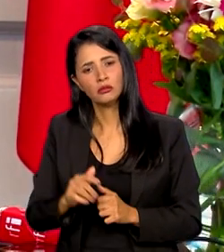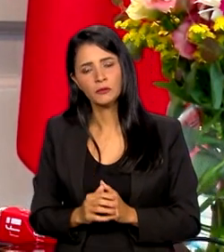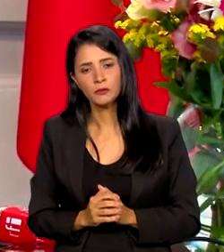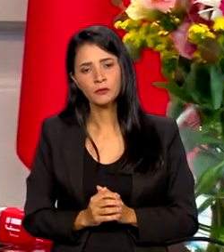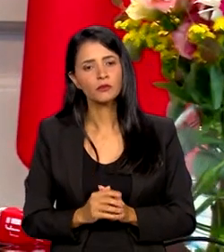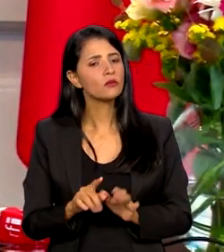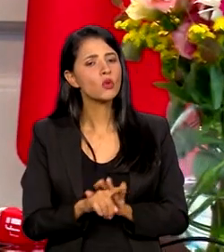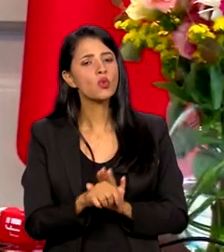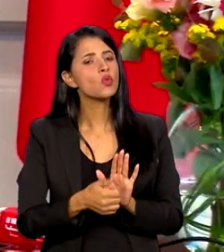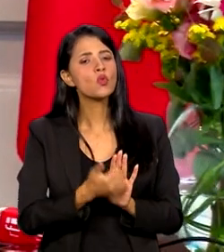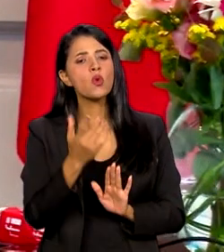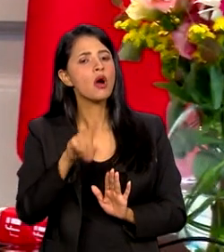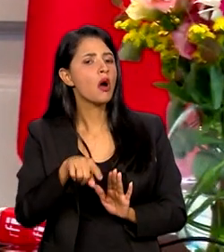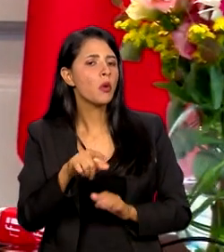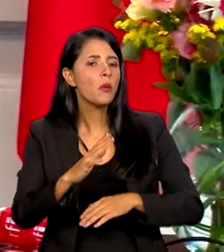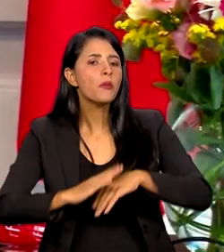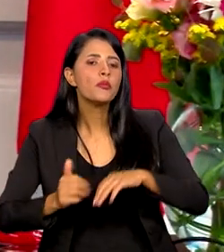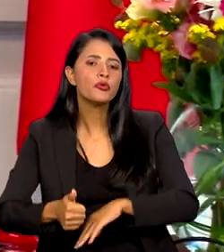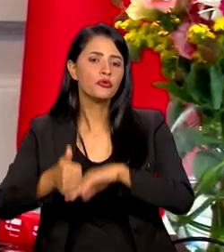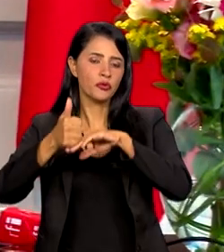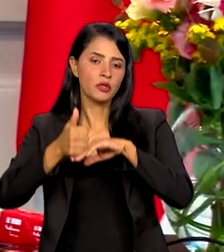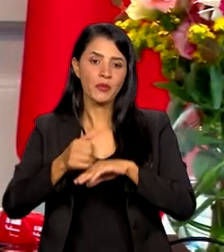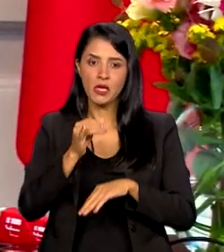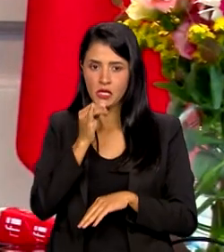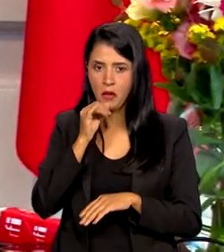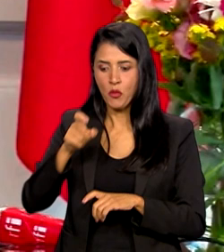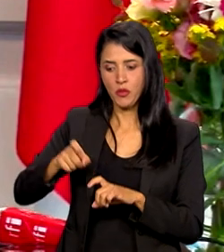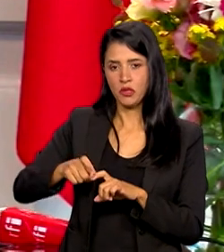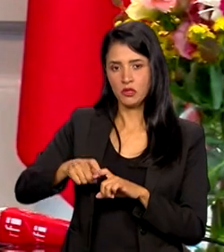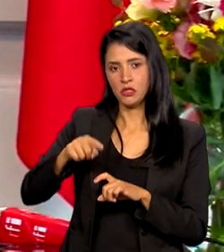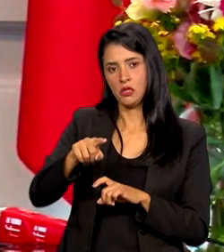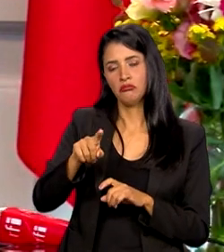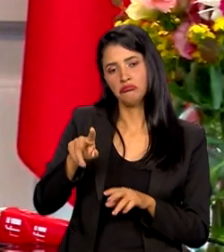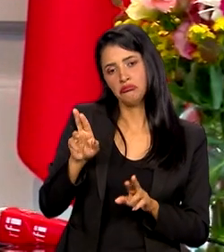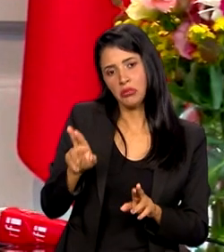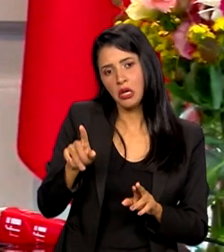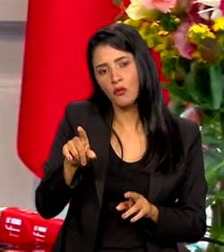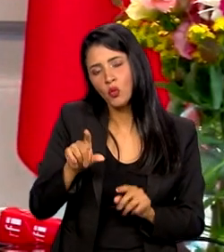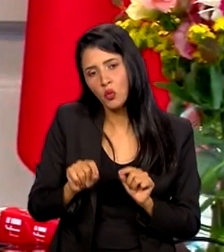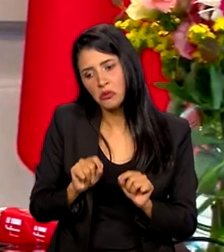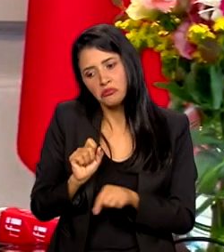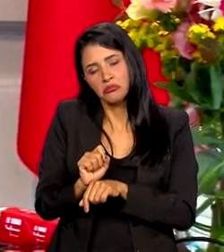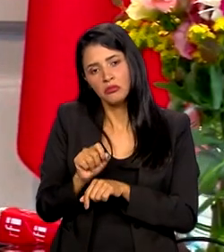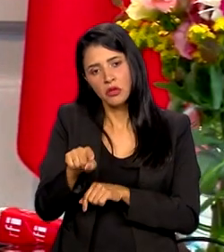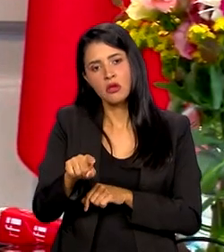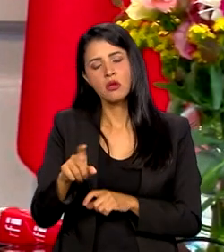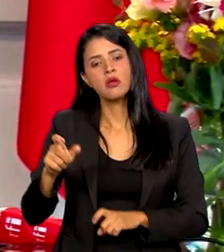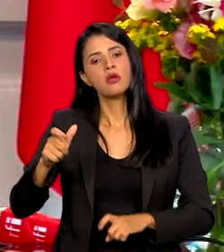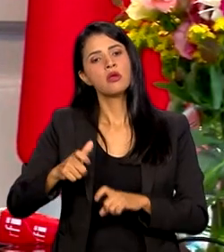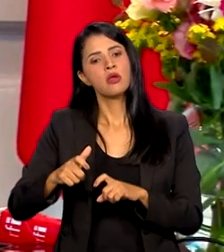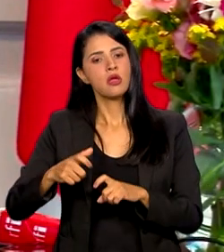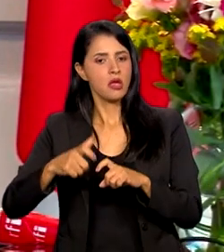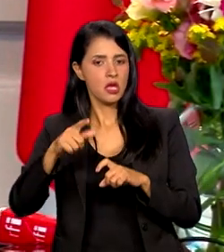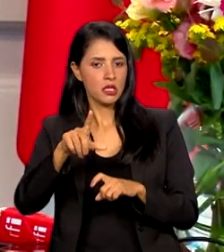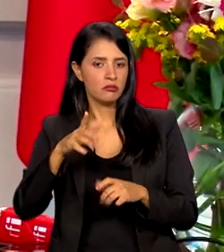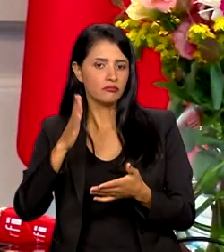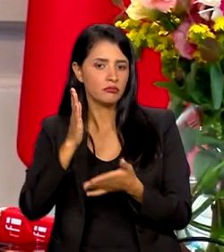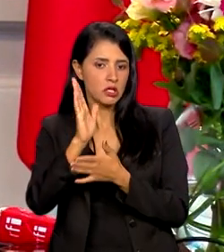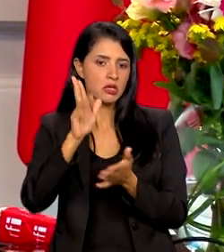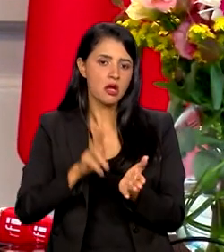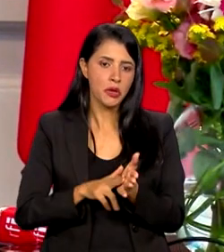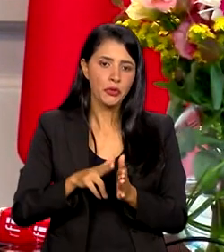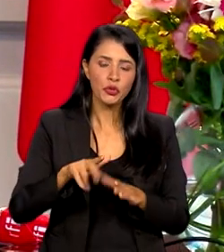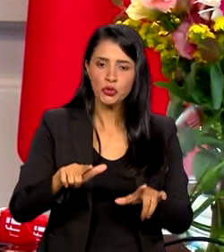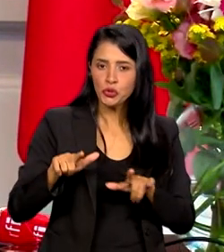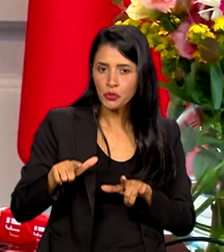E quais profissões? Por exemplo, a gente vê restrição na medicina, esperava-se que essa unida validasse diploma